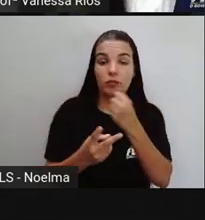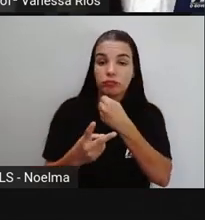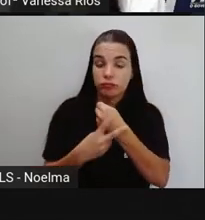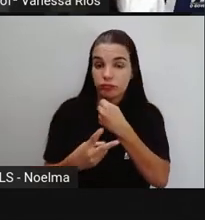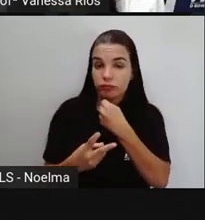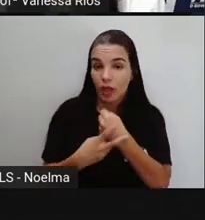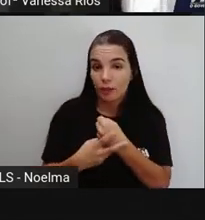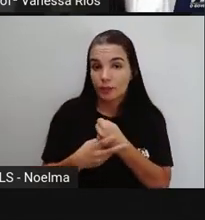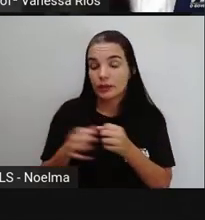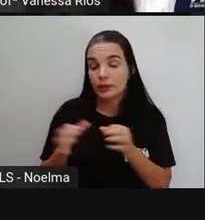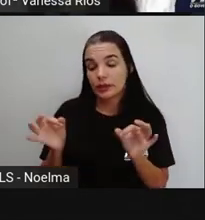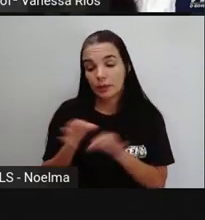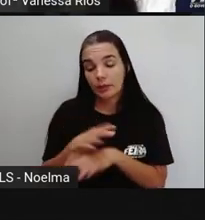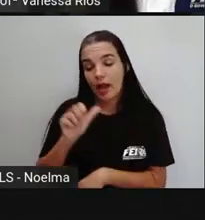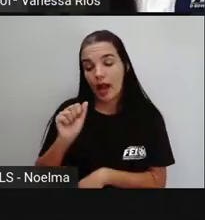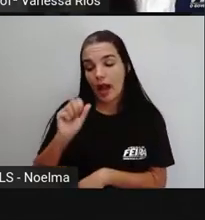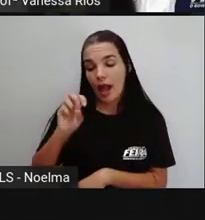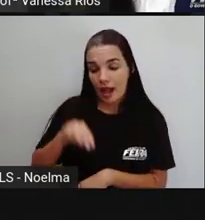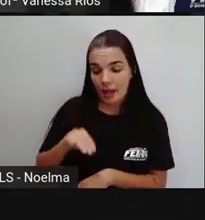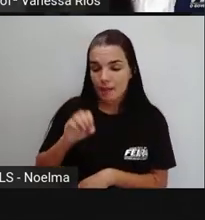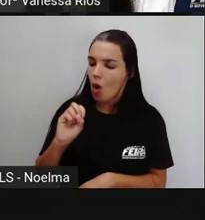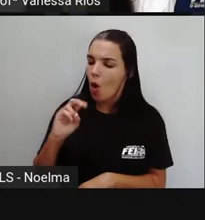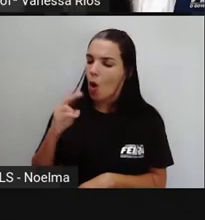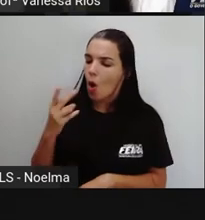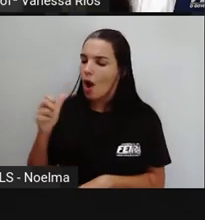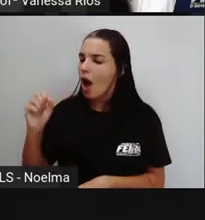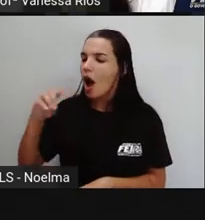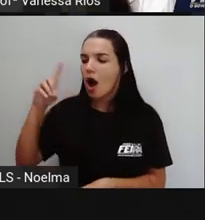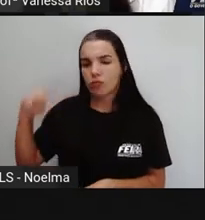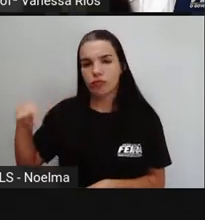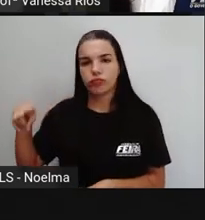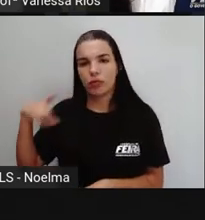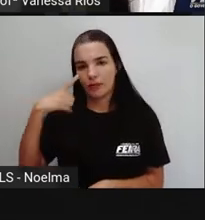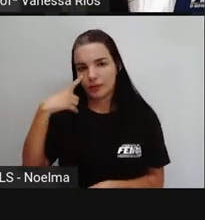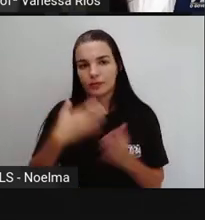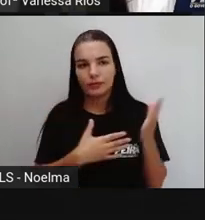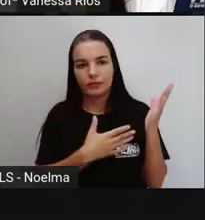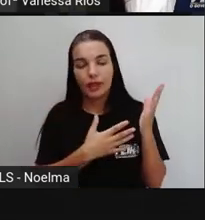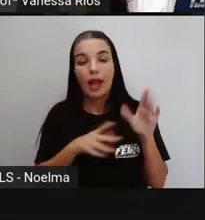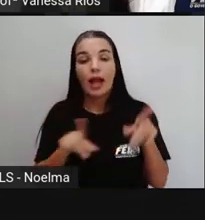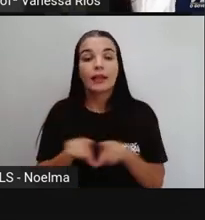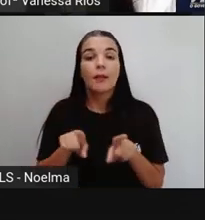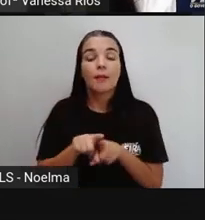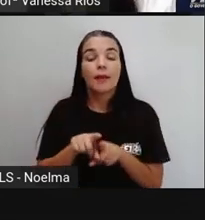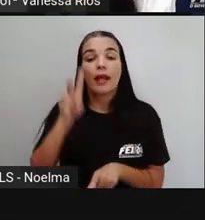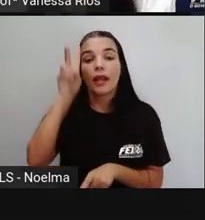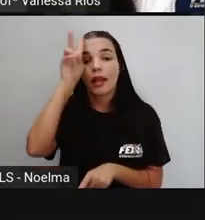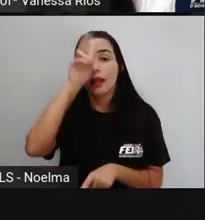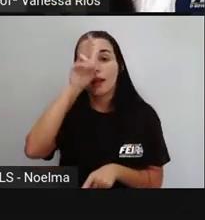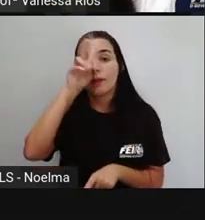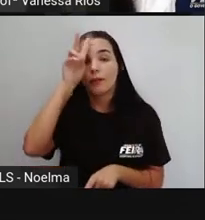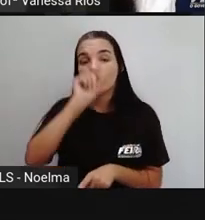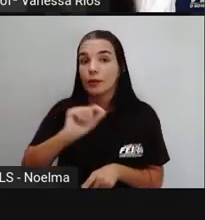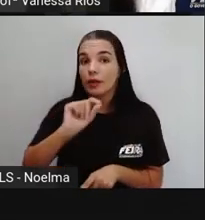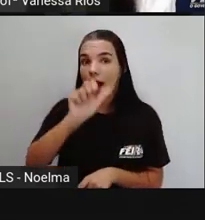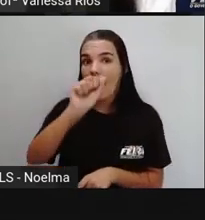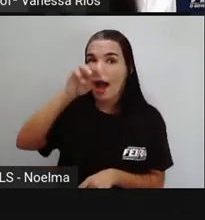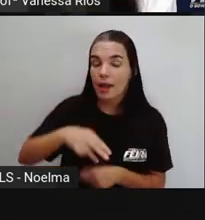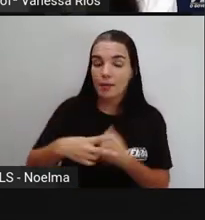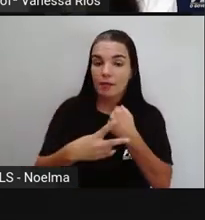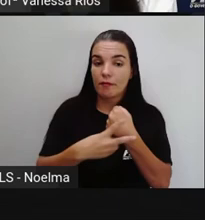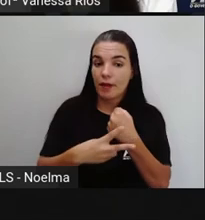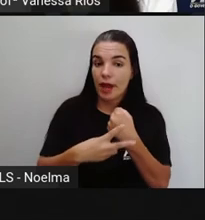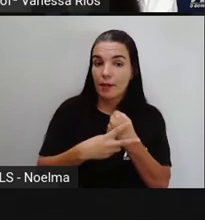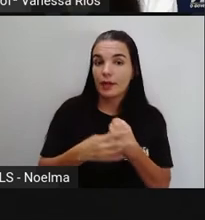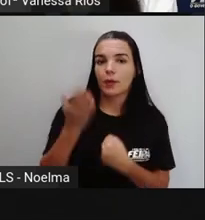terminados em ão ou ão, adequando aí ao tempo. Lembrando aí que ão indica aí os verbos que